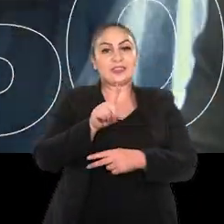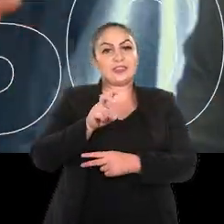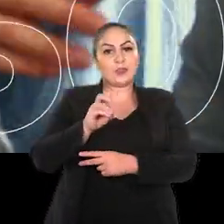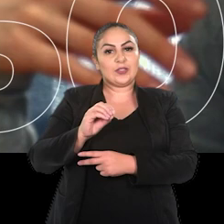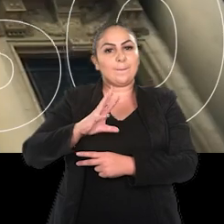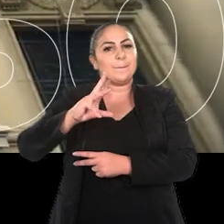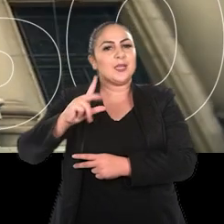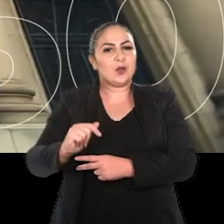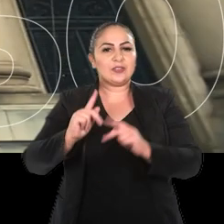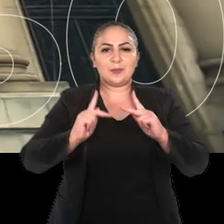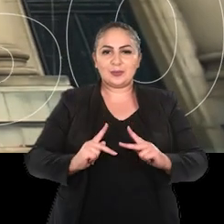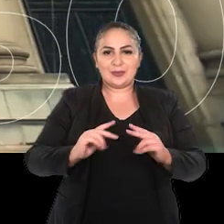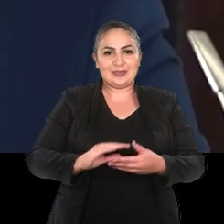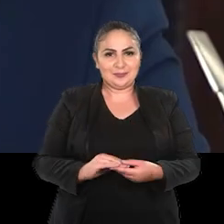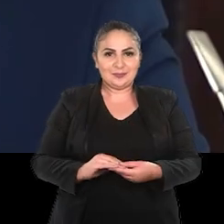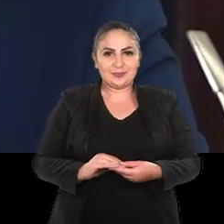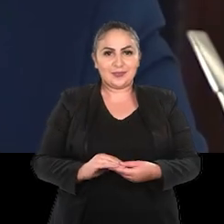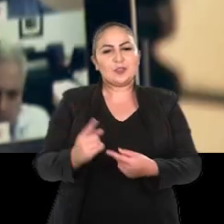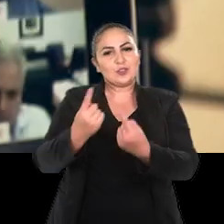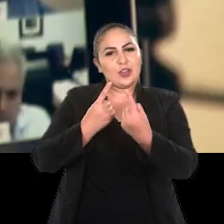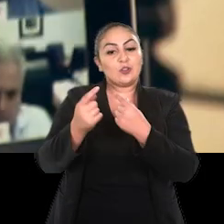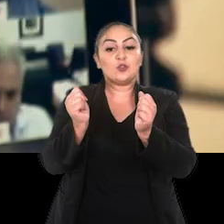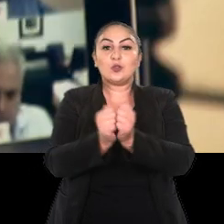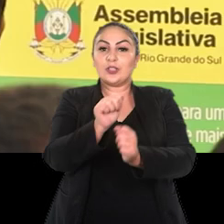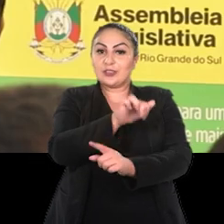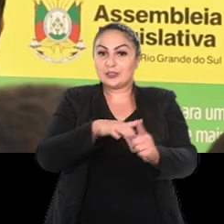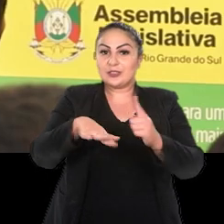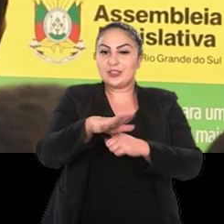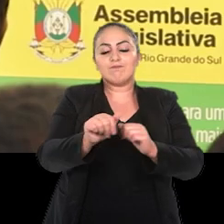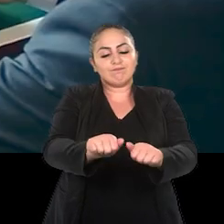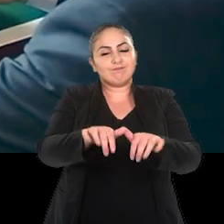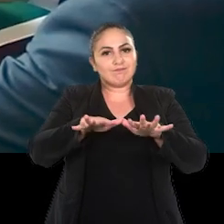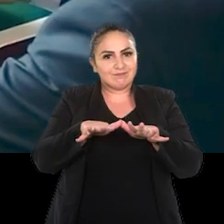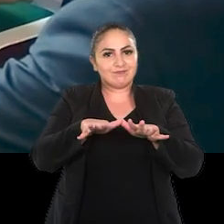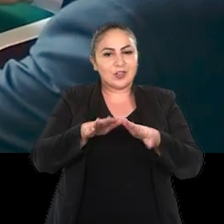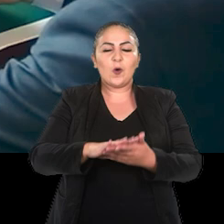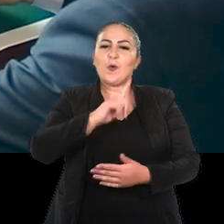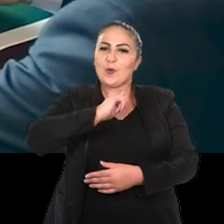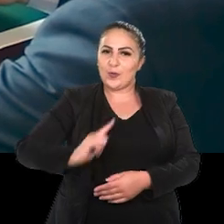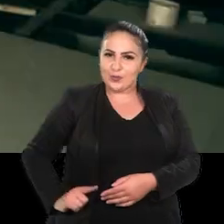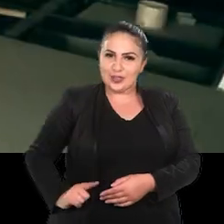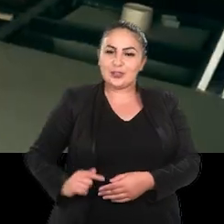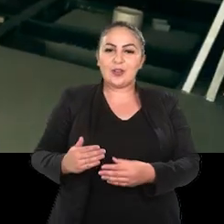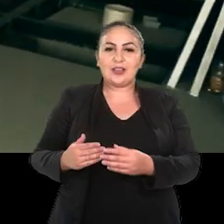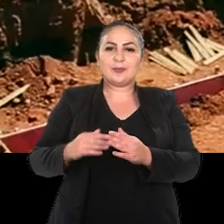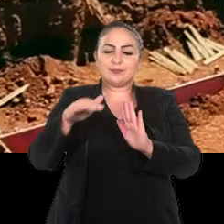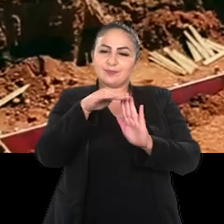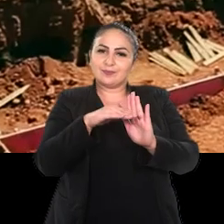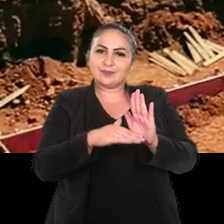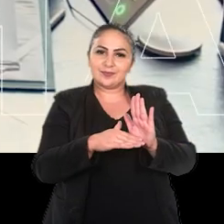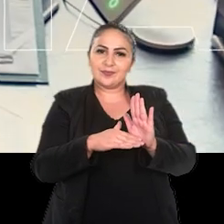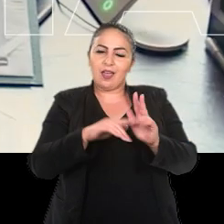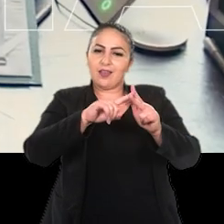milhões de habitantes. Em diálogo com a sociedade e com a Assembleia Legislativa, o governo conduz uma agenda de